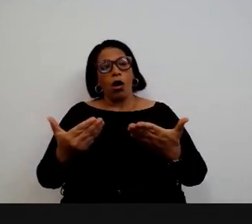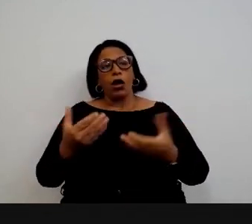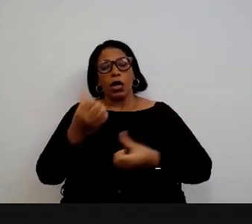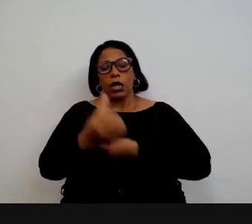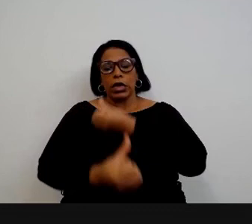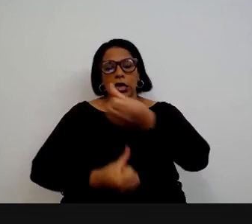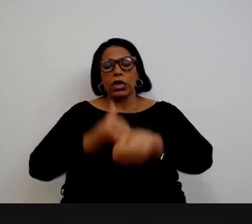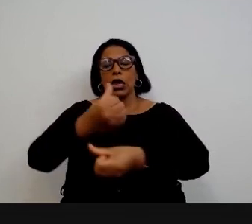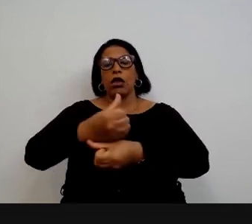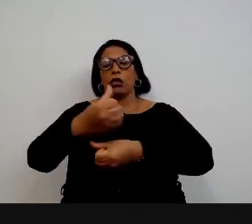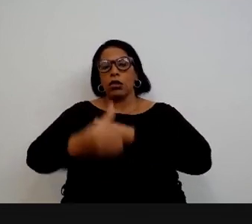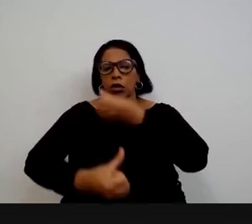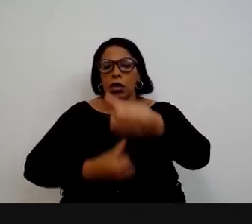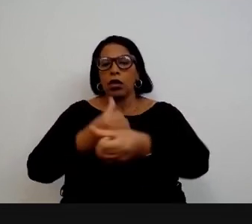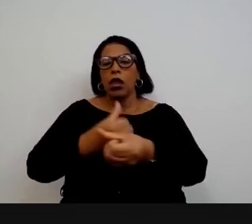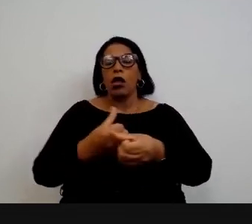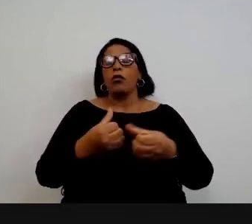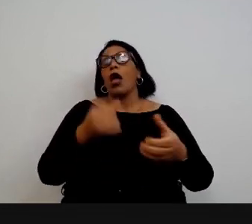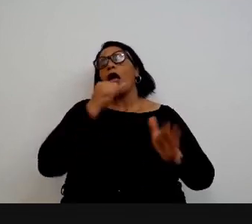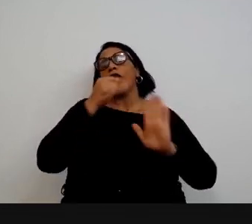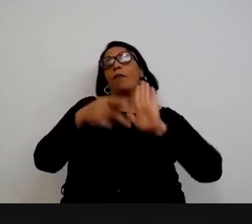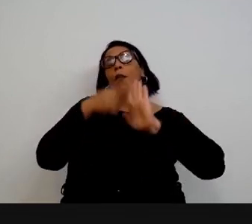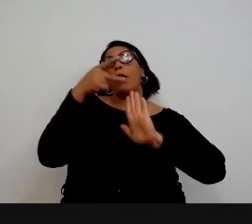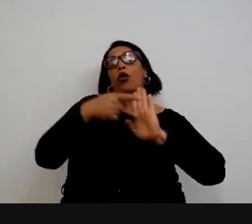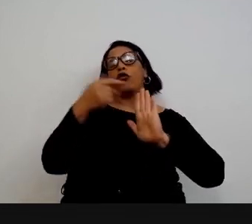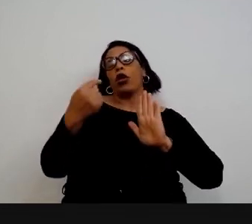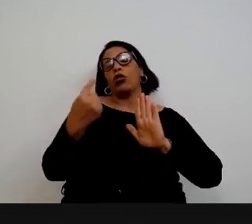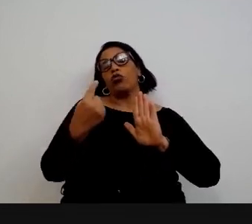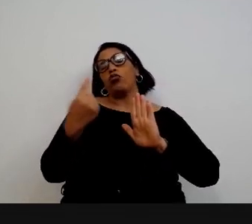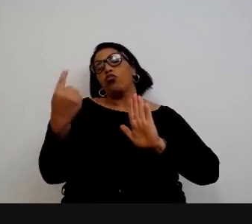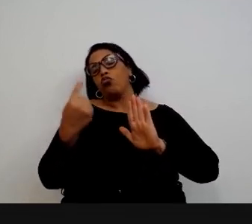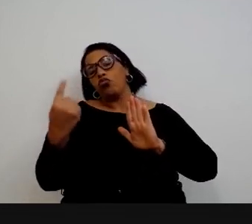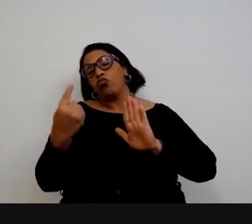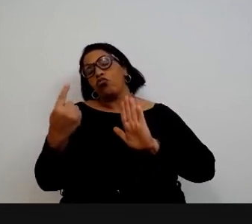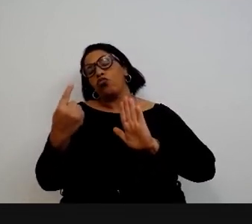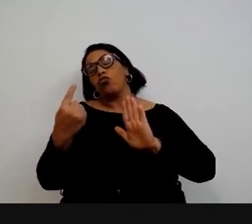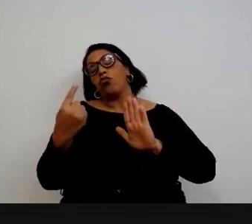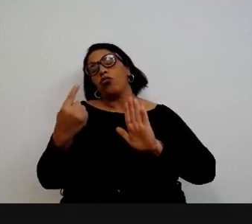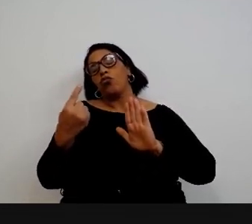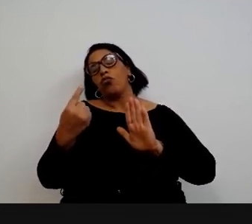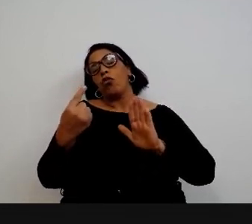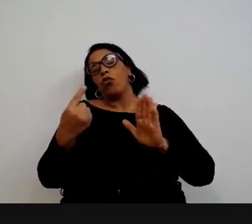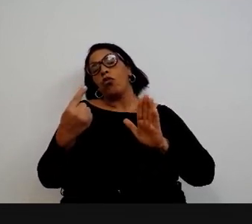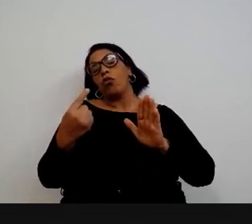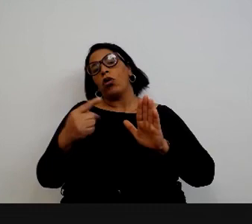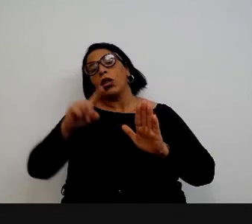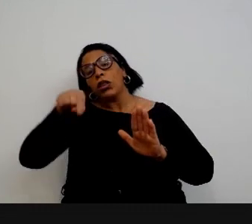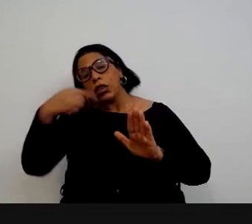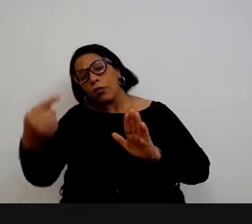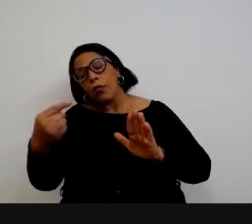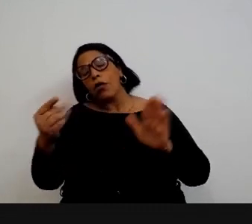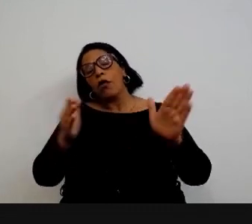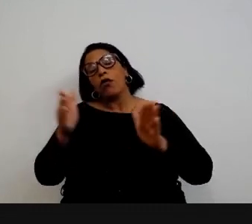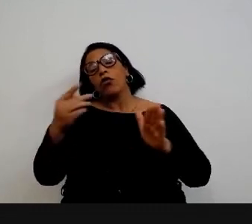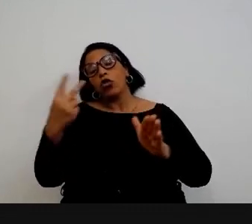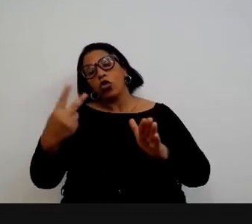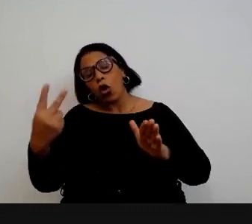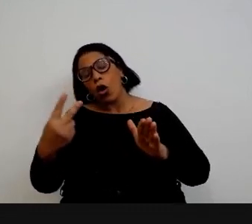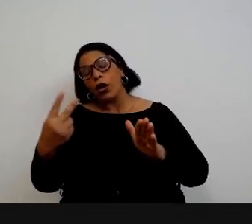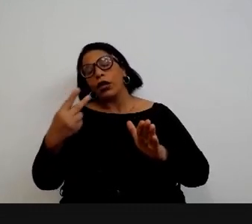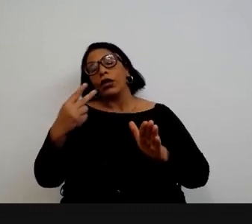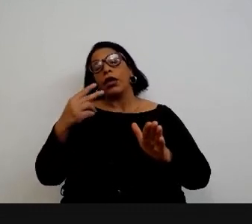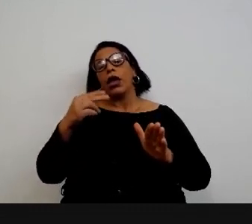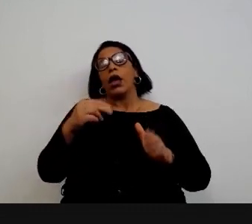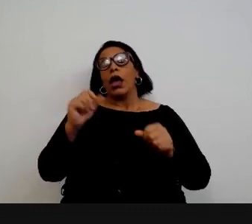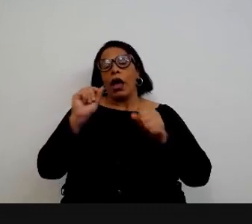tem a fase 1 e fase 2 de cada projeto para as pessoas que estão ouvindo a gente fora mas existe a nossa Camila